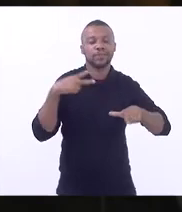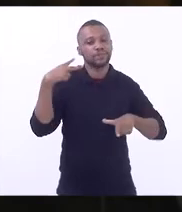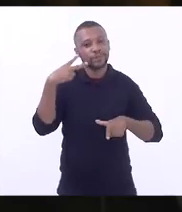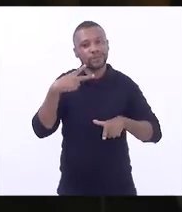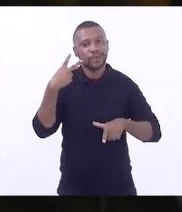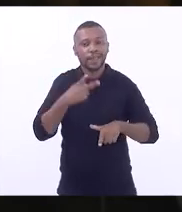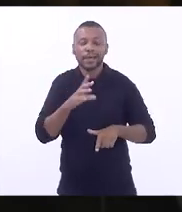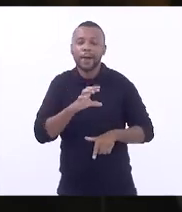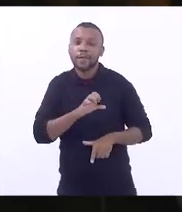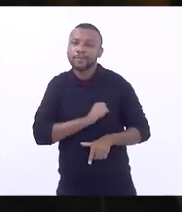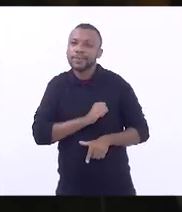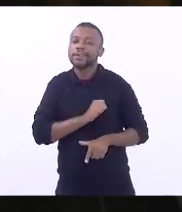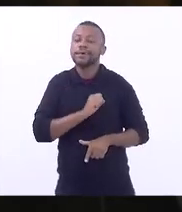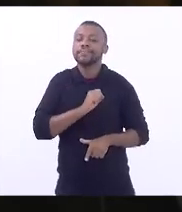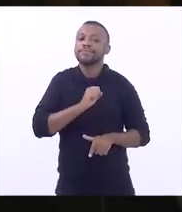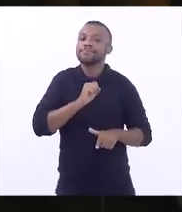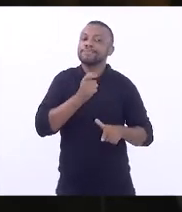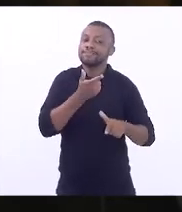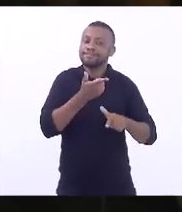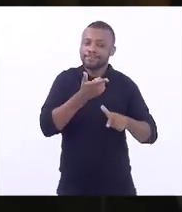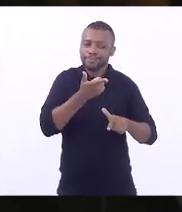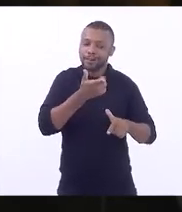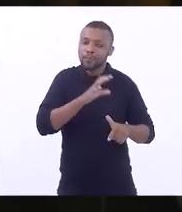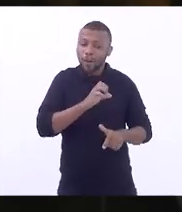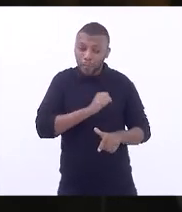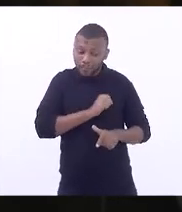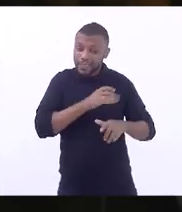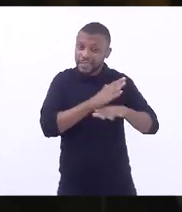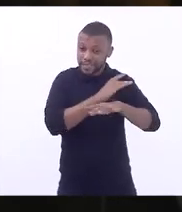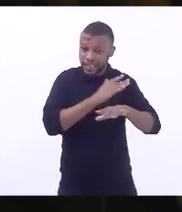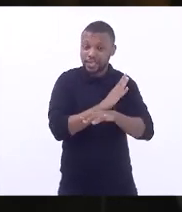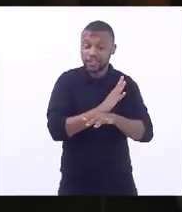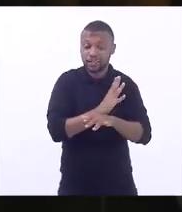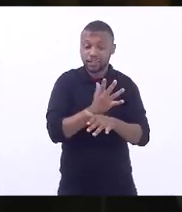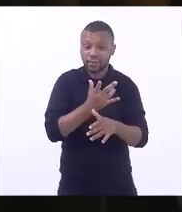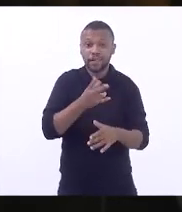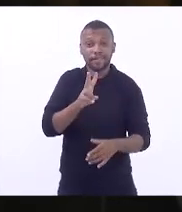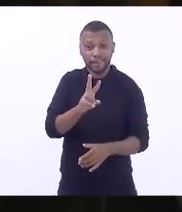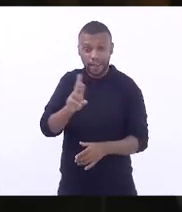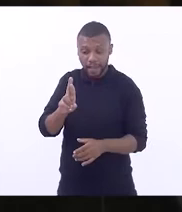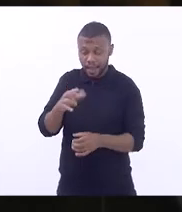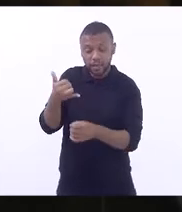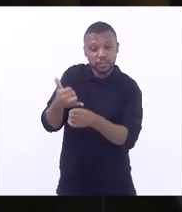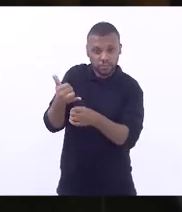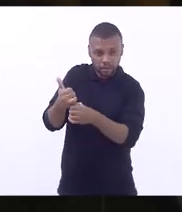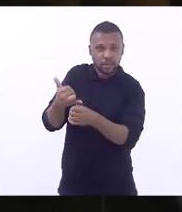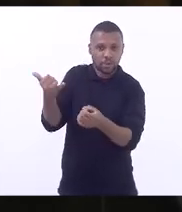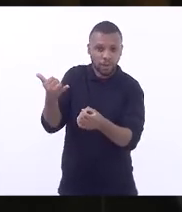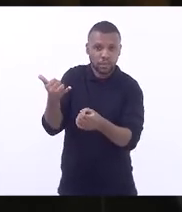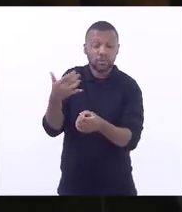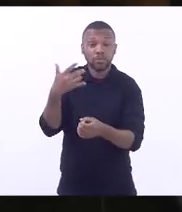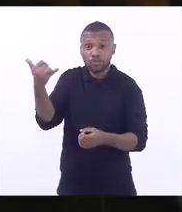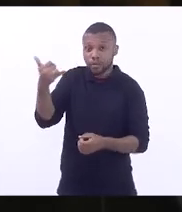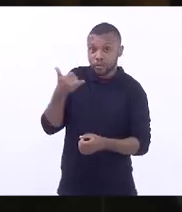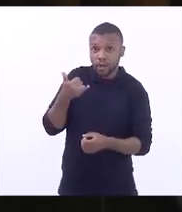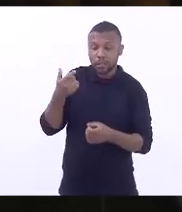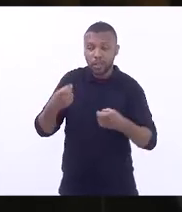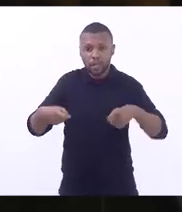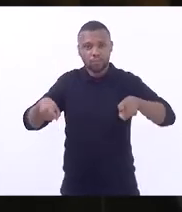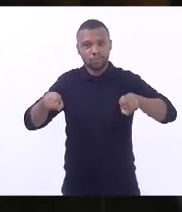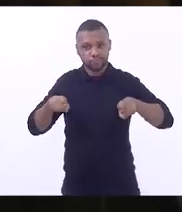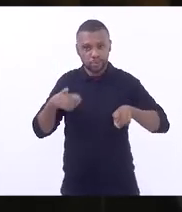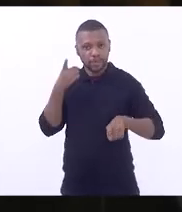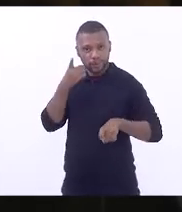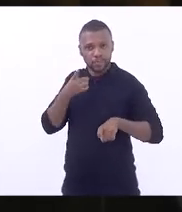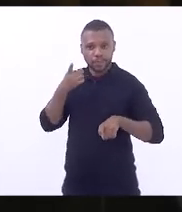amada cidade de Volta Redonda. Quando fui comunicado que iria assumir a cadeira de deputado, fiquei muito feliz